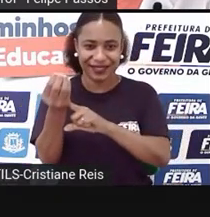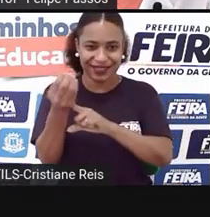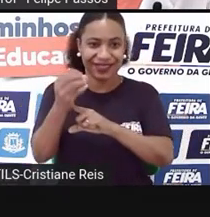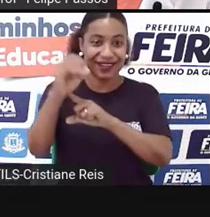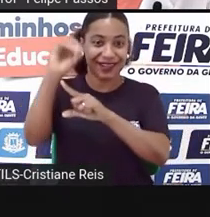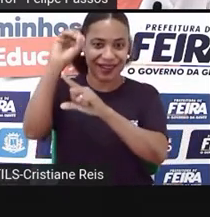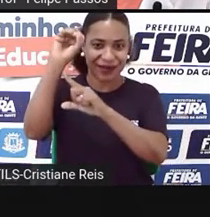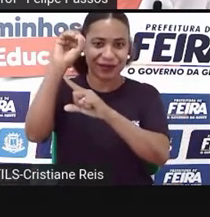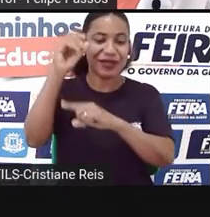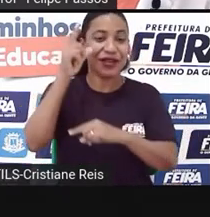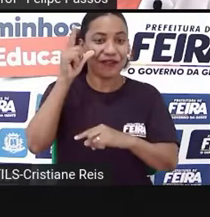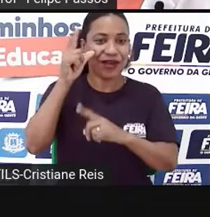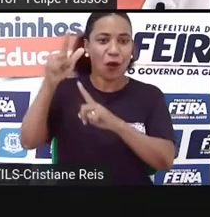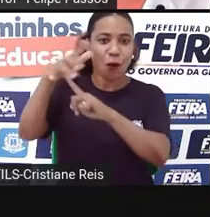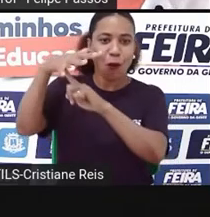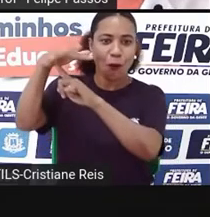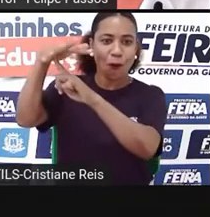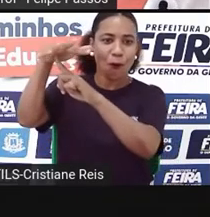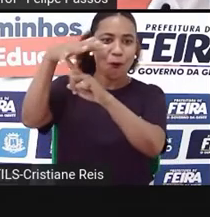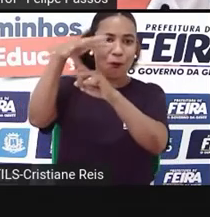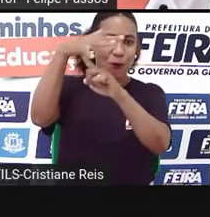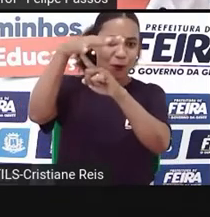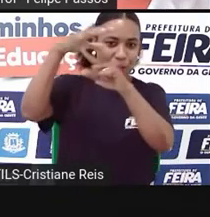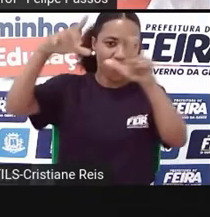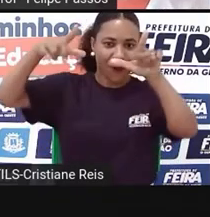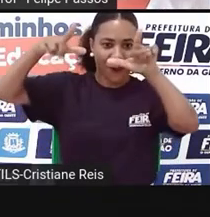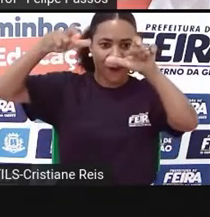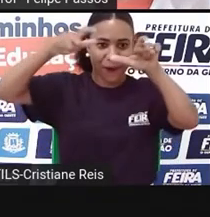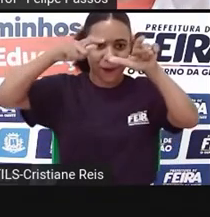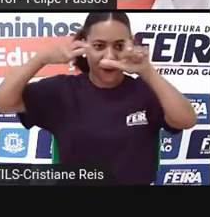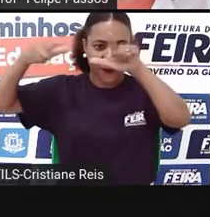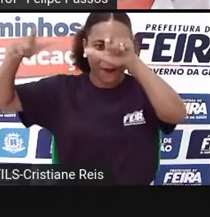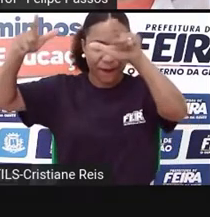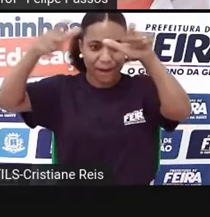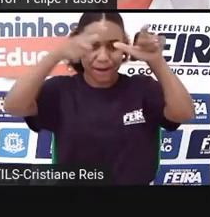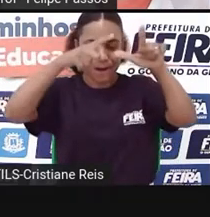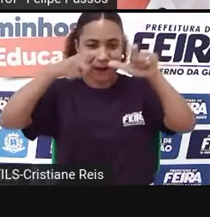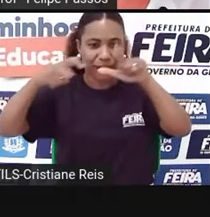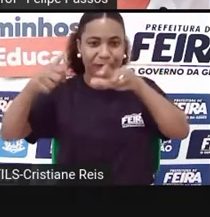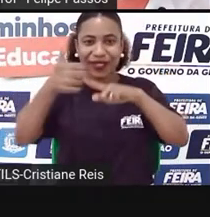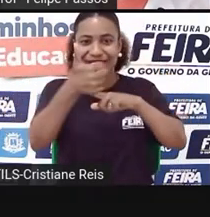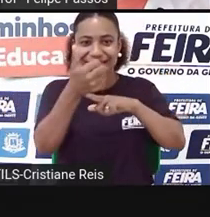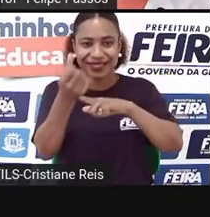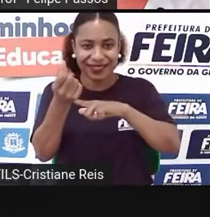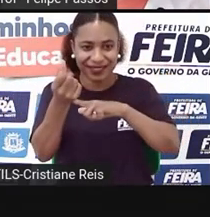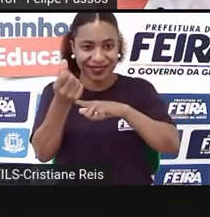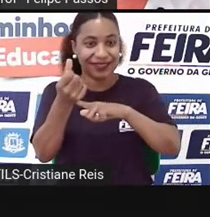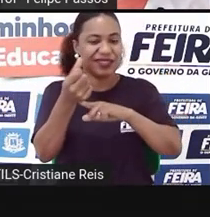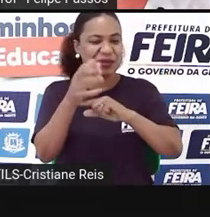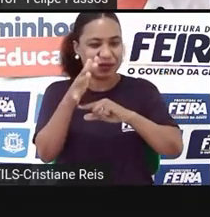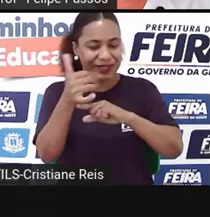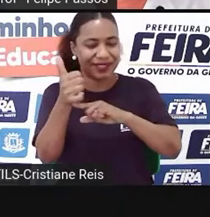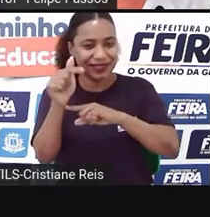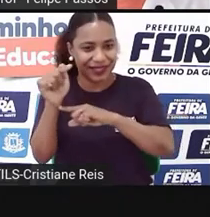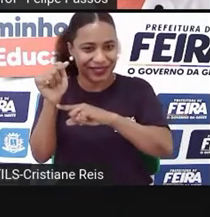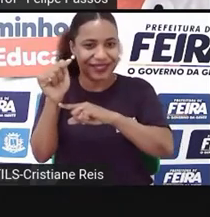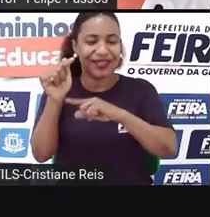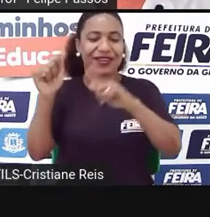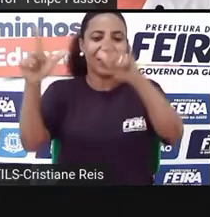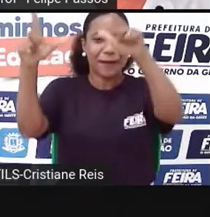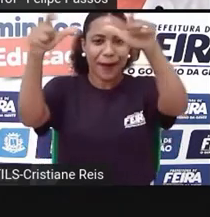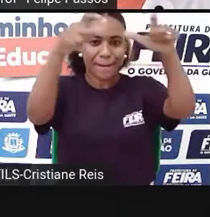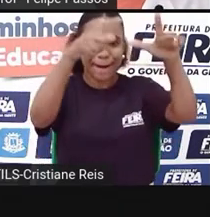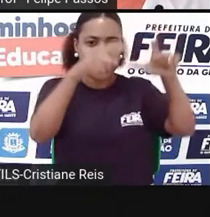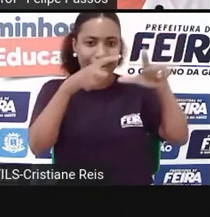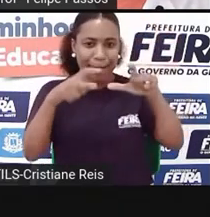e o drone faz uma média, eu acho que 16 ou 18 fotos seguidas, e depois num programa eu consigo montar todas essas